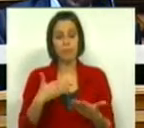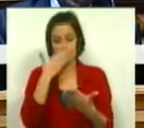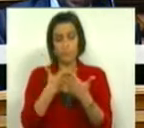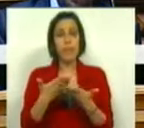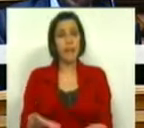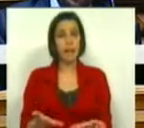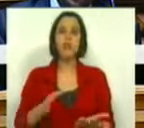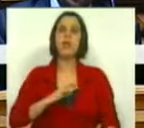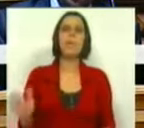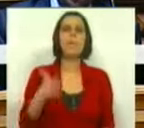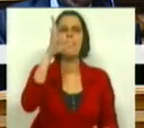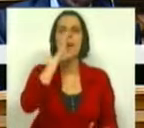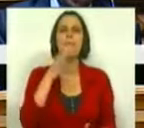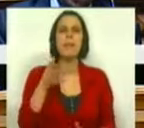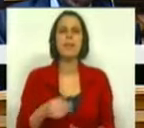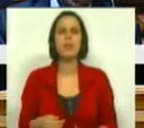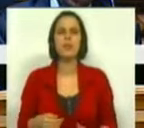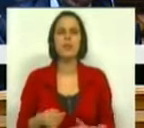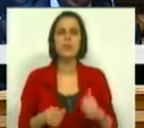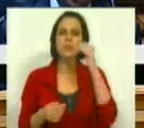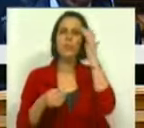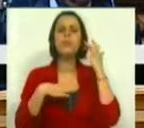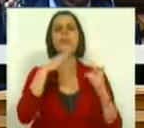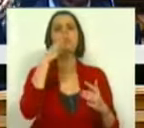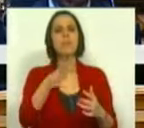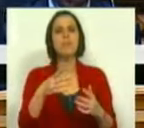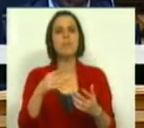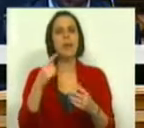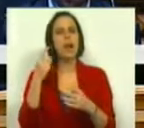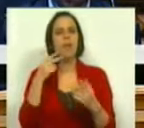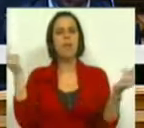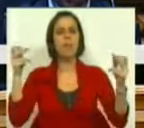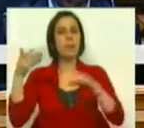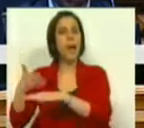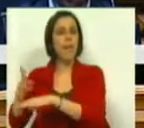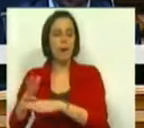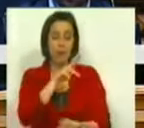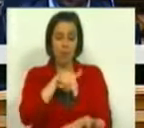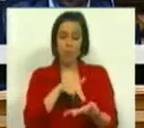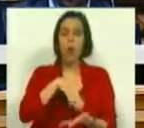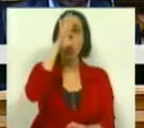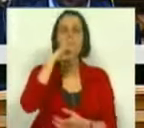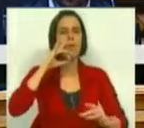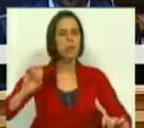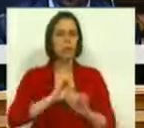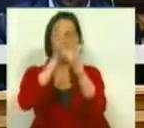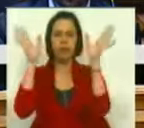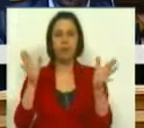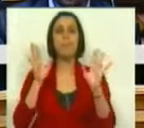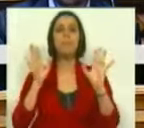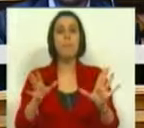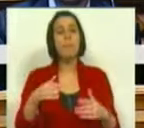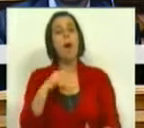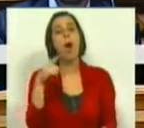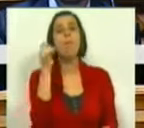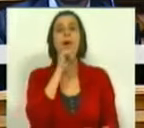diante de nós. Por isso, Sr. Primeiro-Ministro, dir-lhe-ei que ruída à parte, a posição do Governo tem sido muito clara, mas